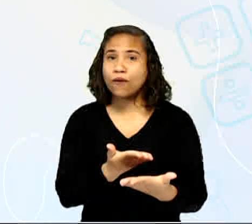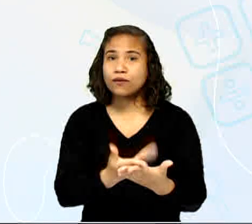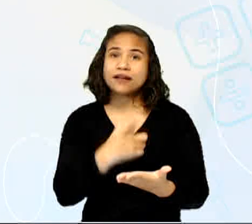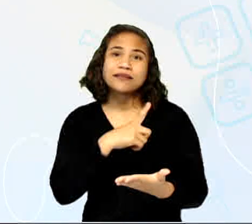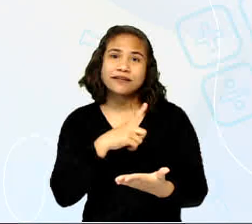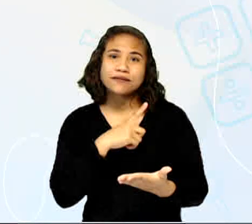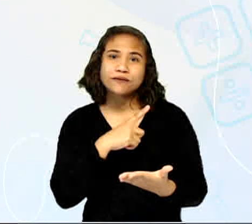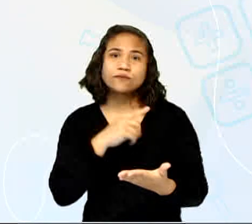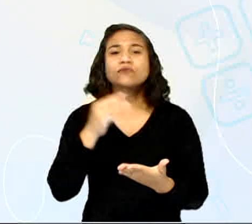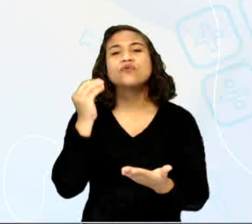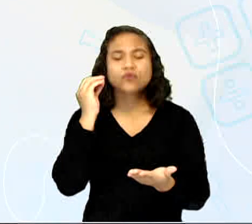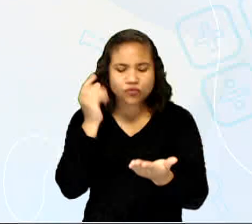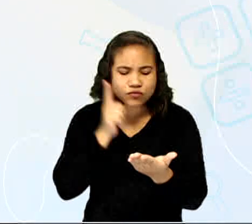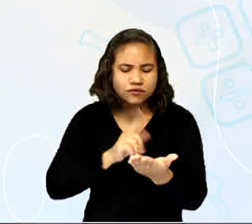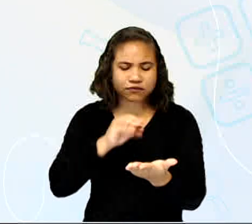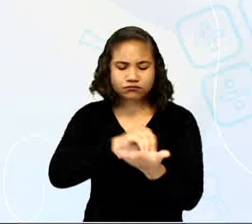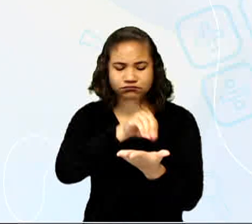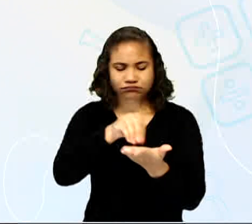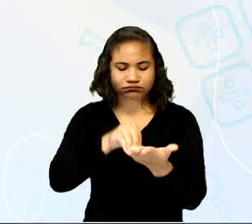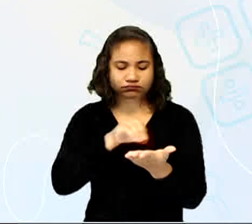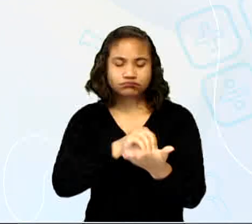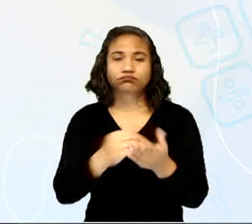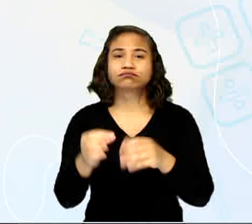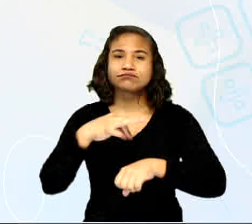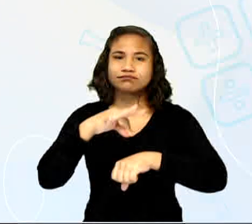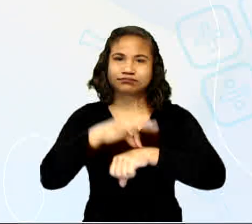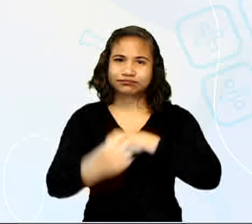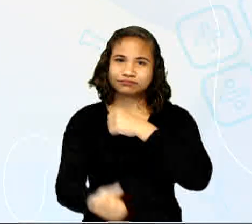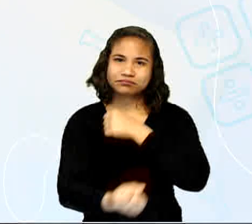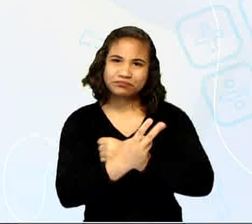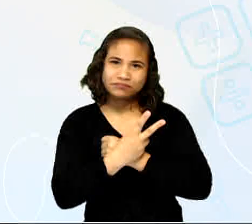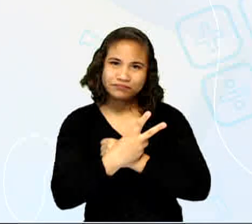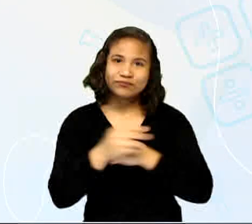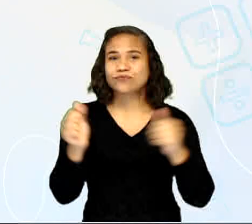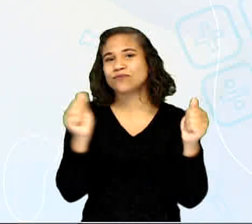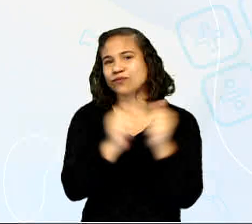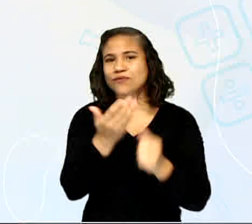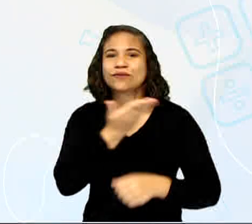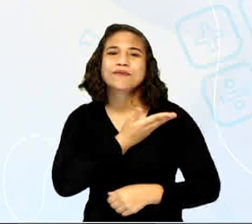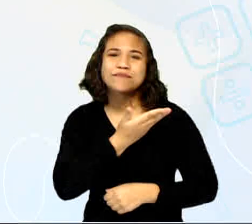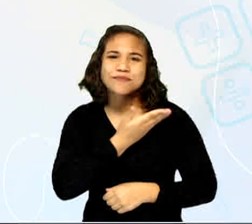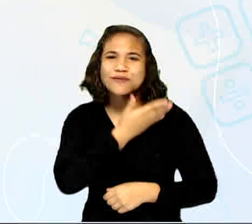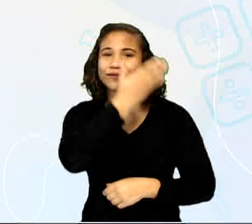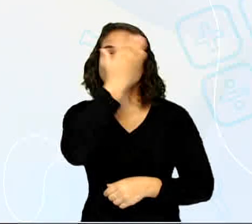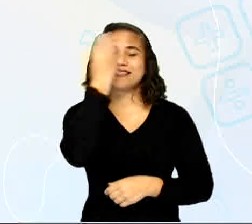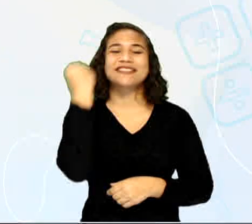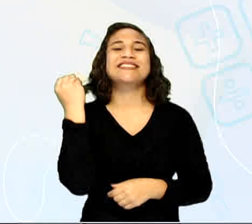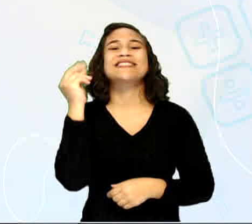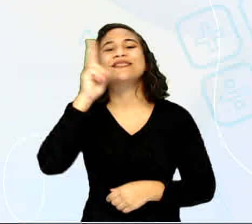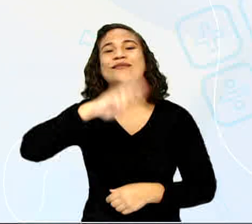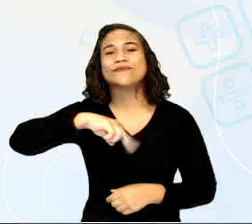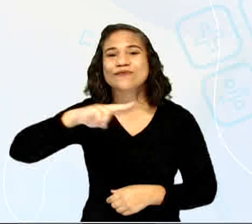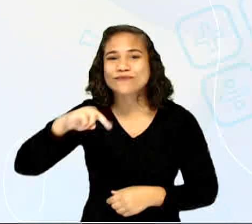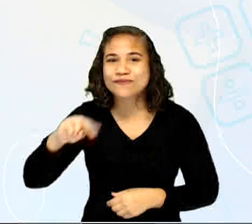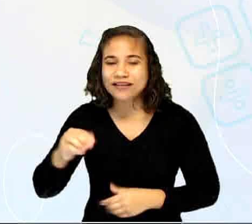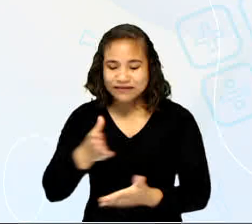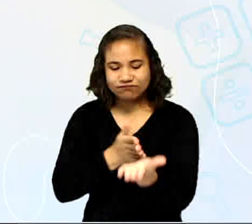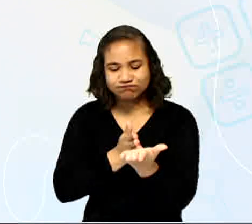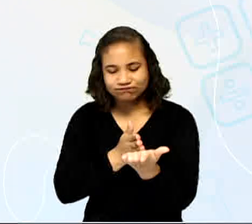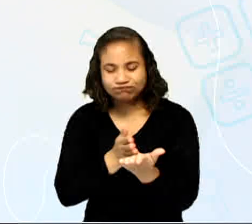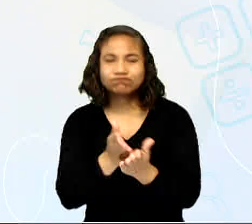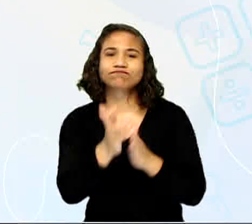vencendo o Aedes aegypti com seus colegas. Não se esqueça de seguir os